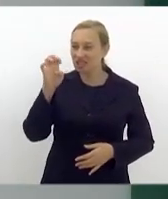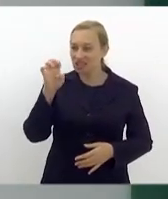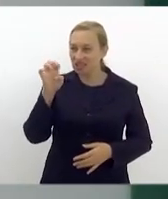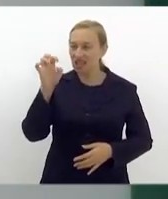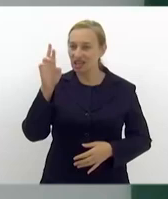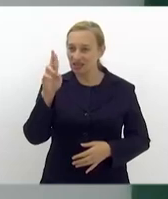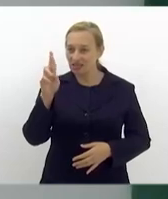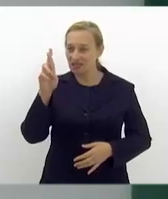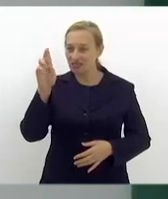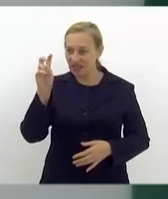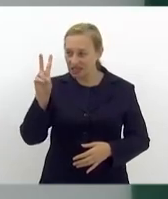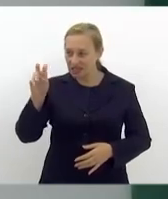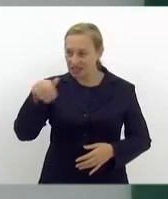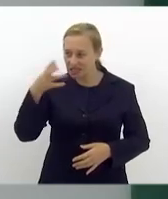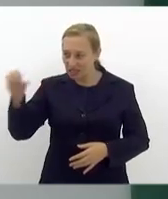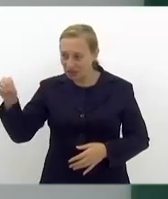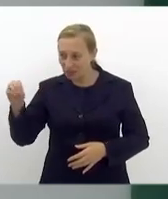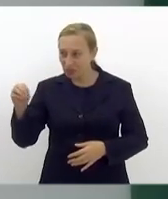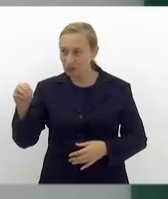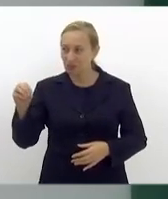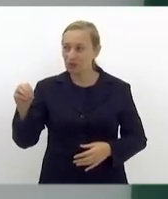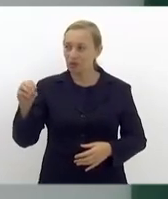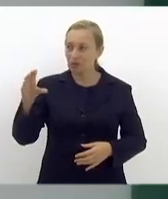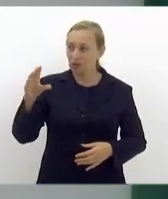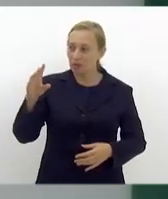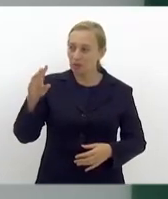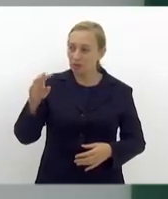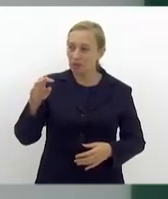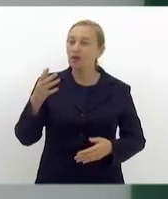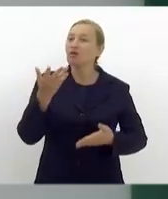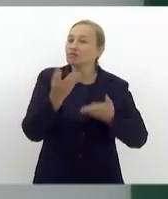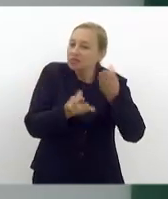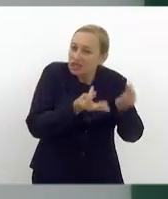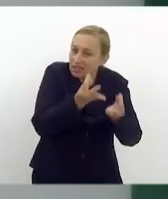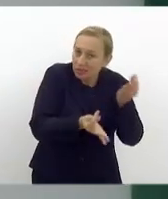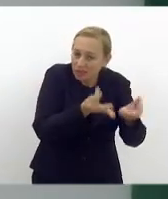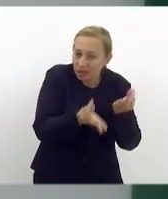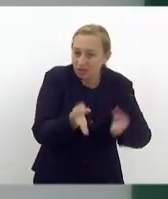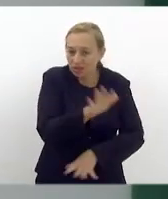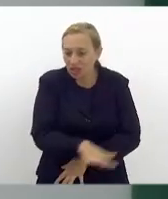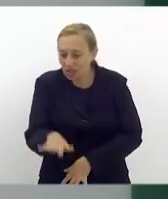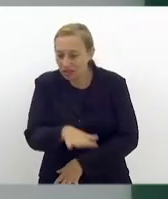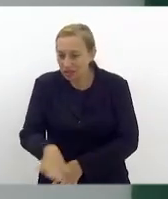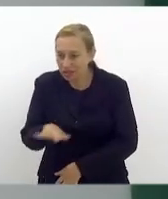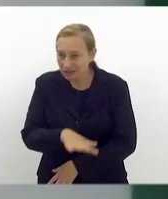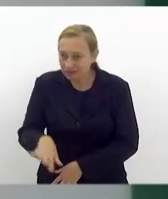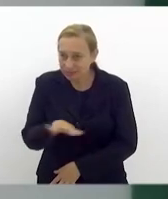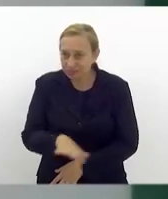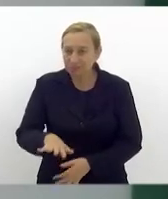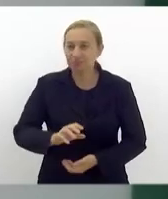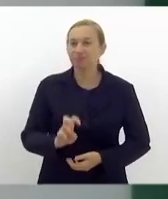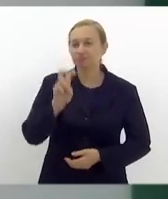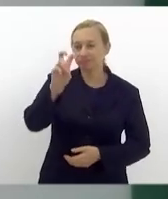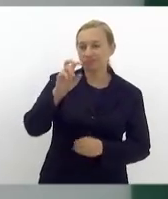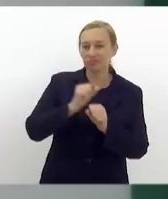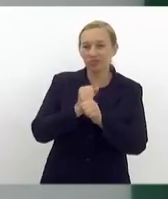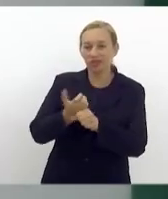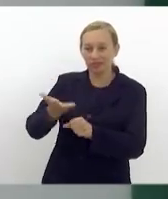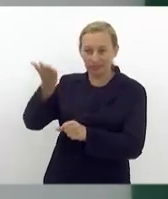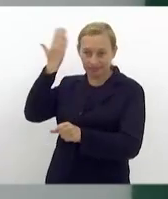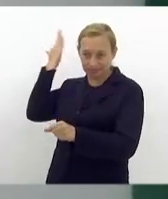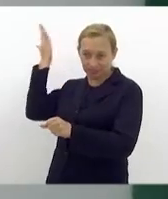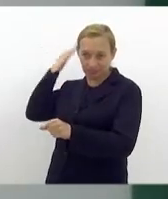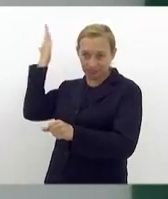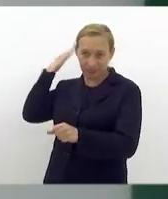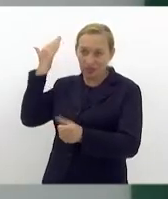onde ela chegou porque ela tem uma mãe que lutou muito por ela há cinco anos atrás, e